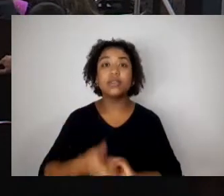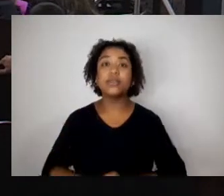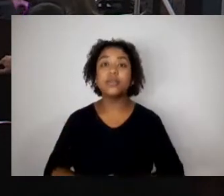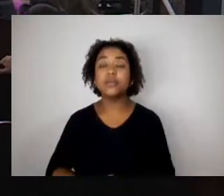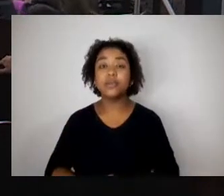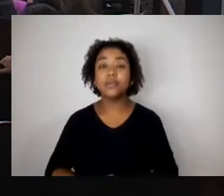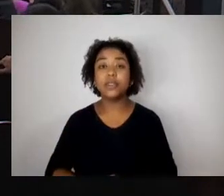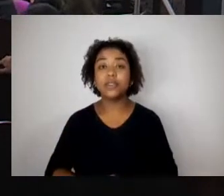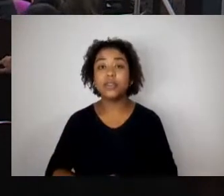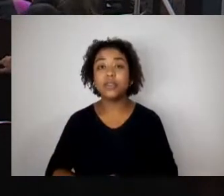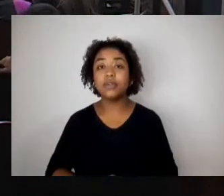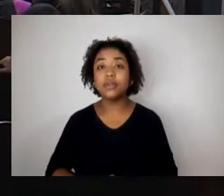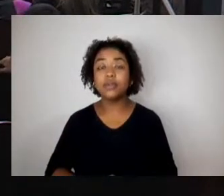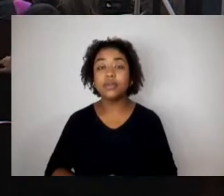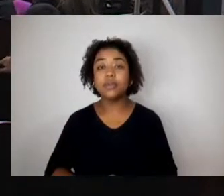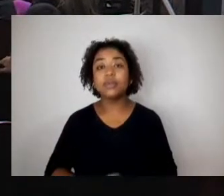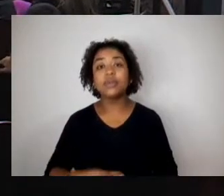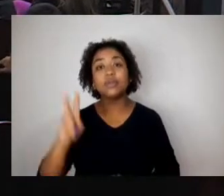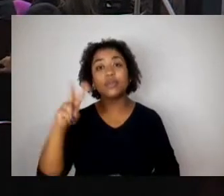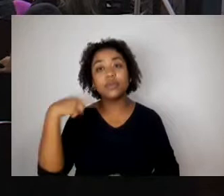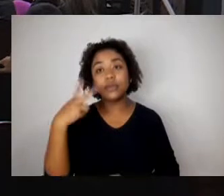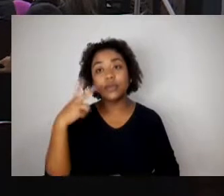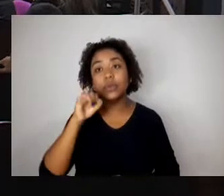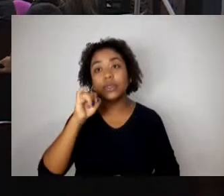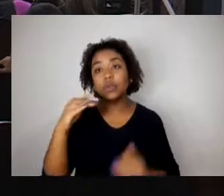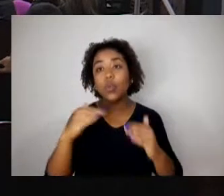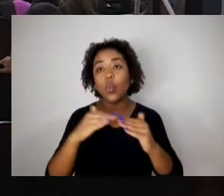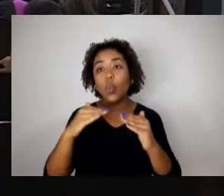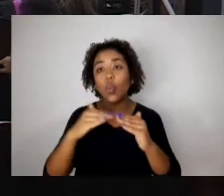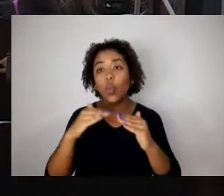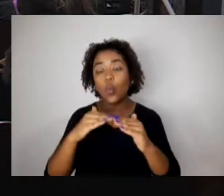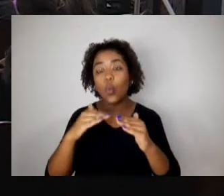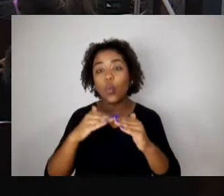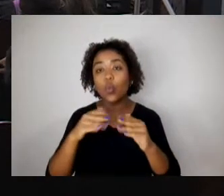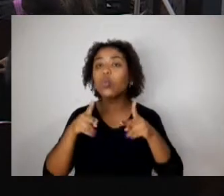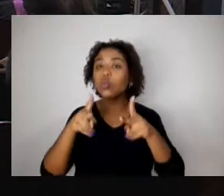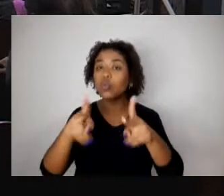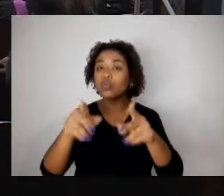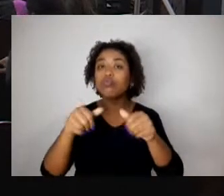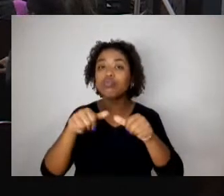e senhores vereadores concordam, permaneçam como estão. Pela ordem, presidente, Pardal.